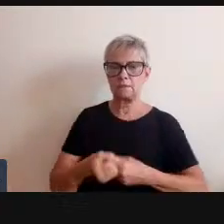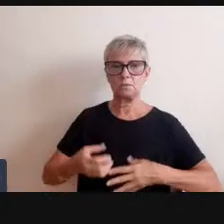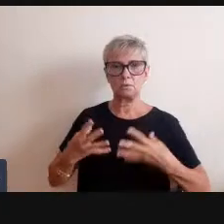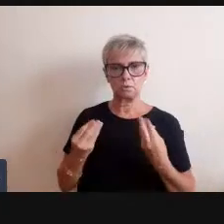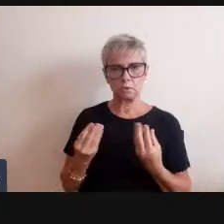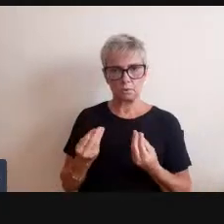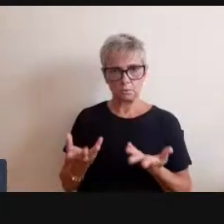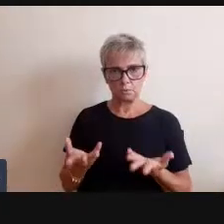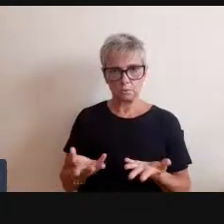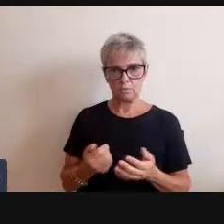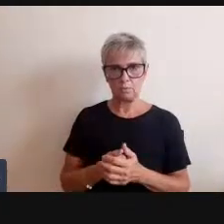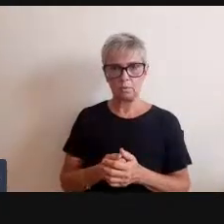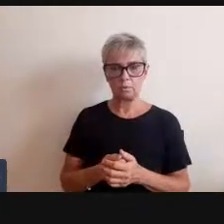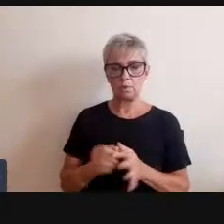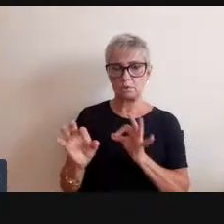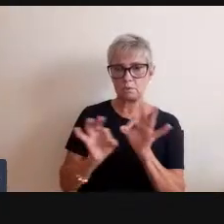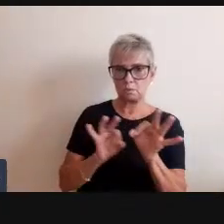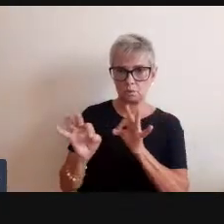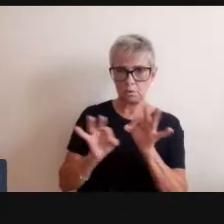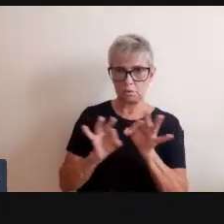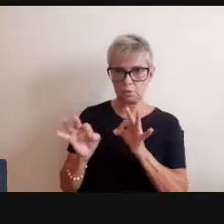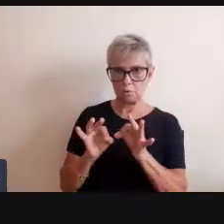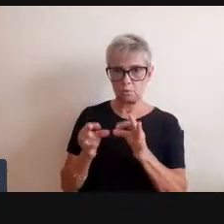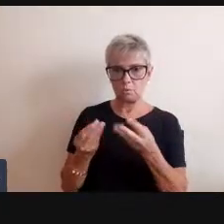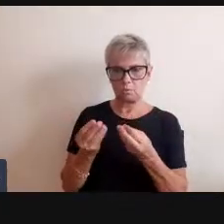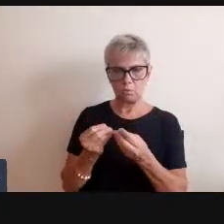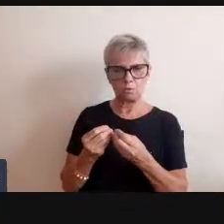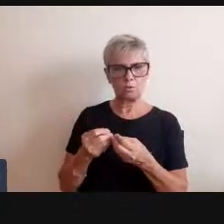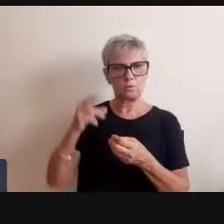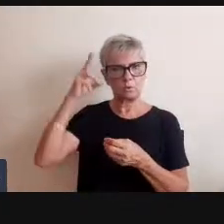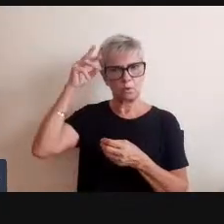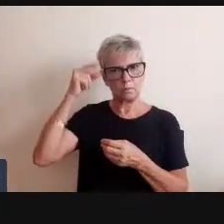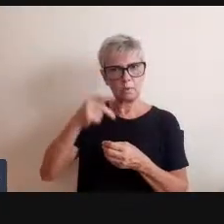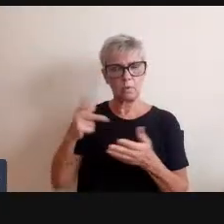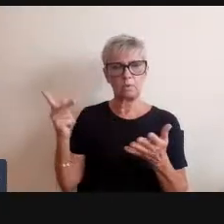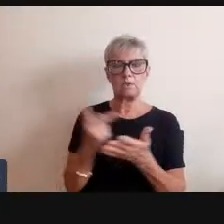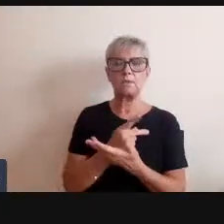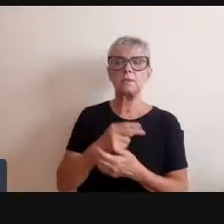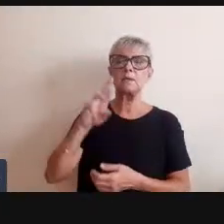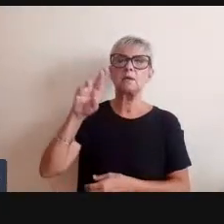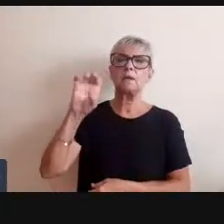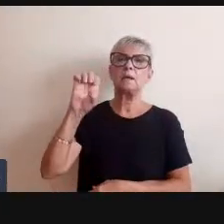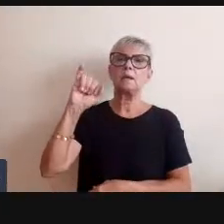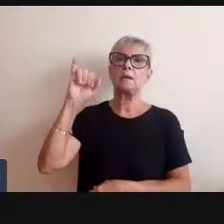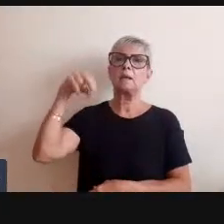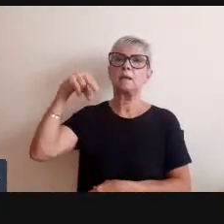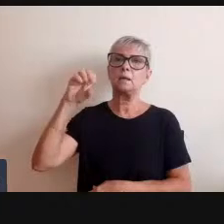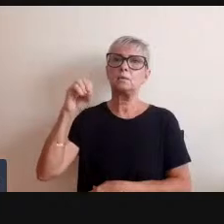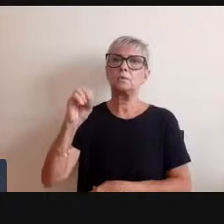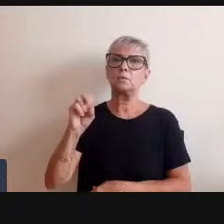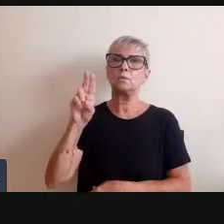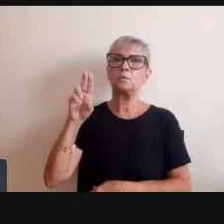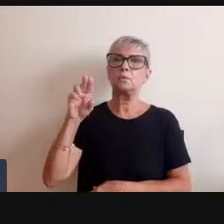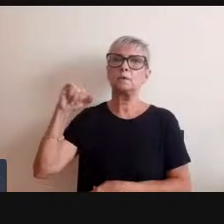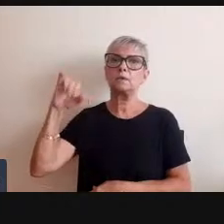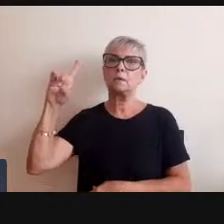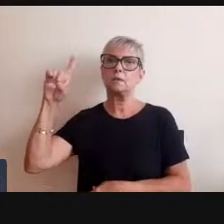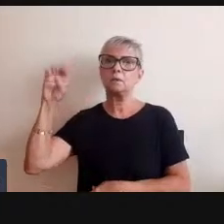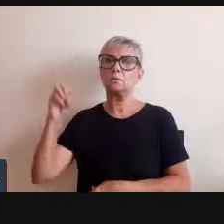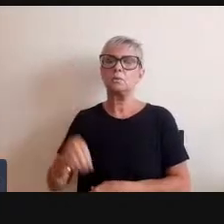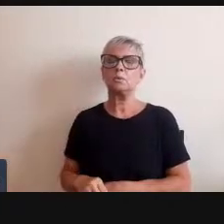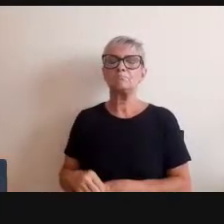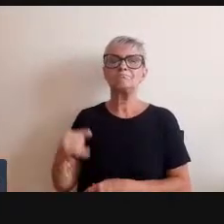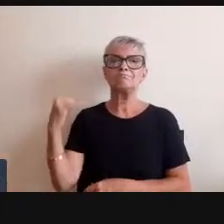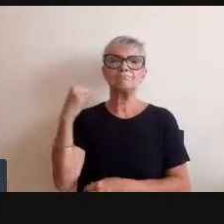esses projetos são muito comuns no Reino Unido e eles são menos valorizados do que